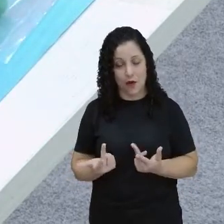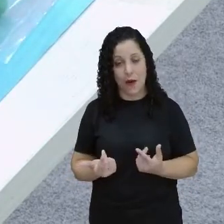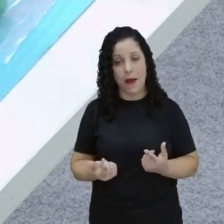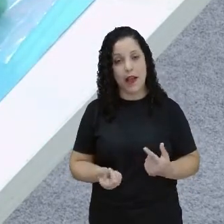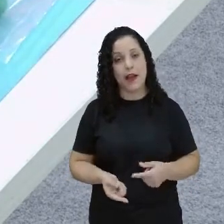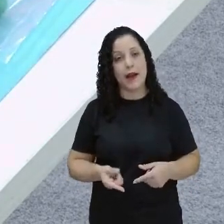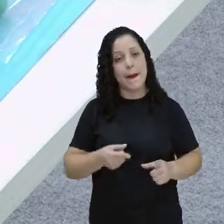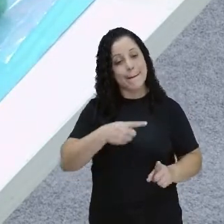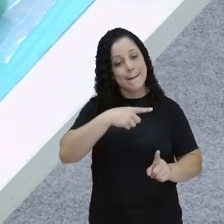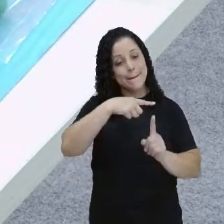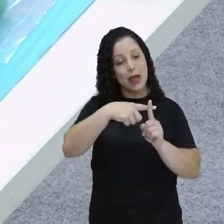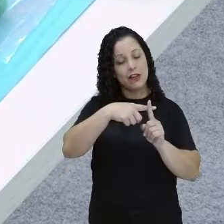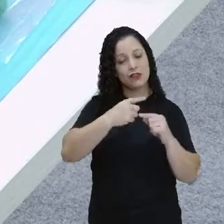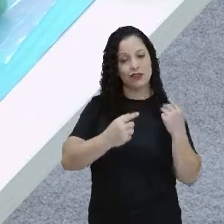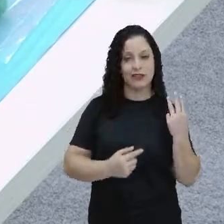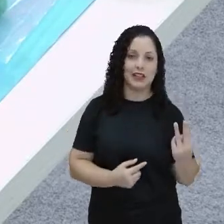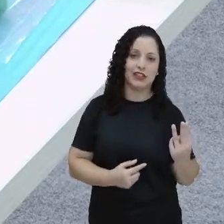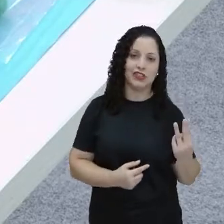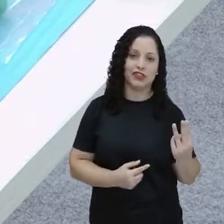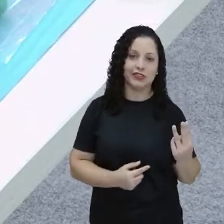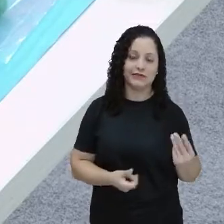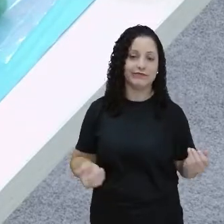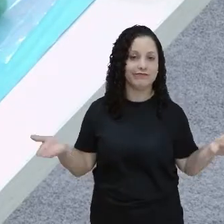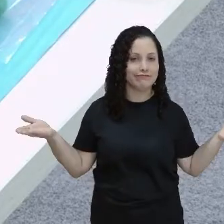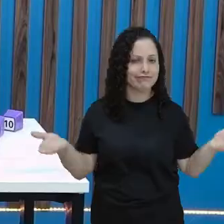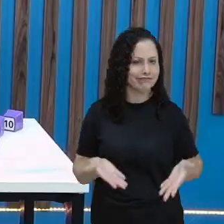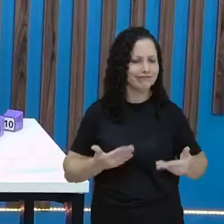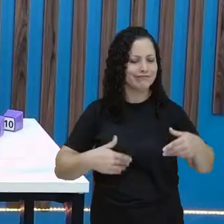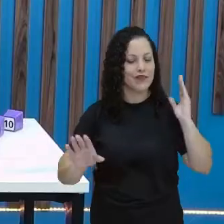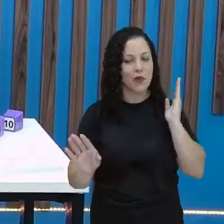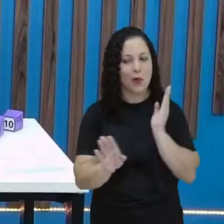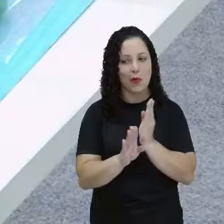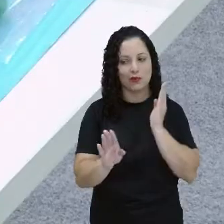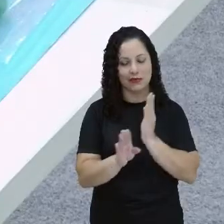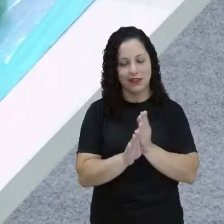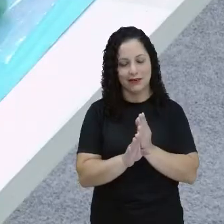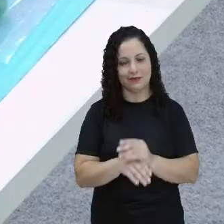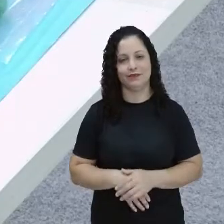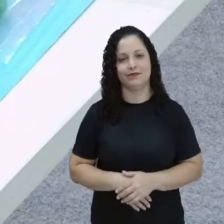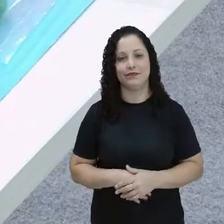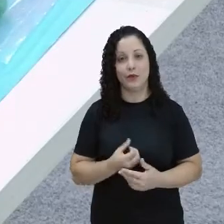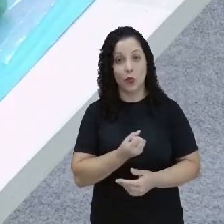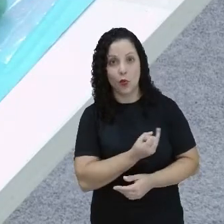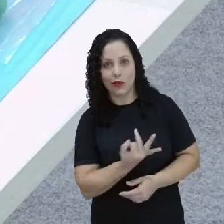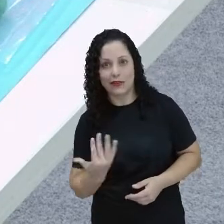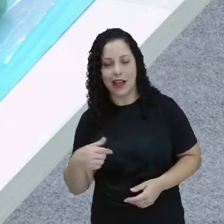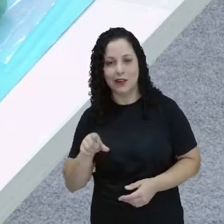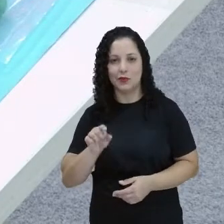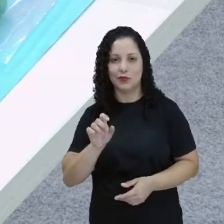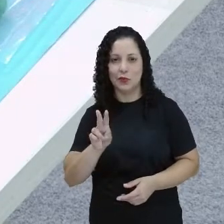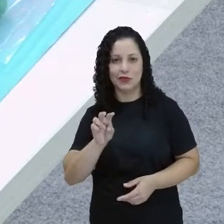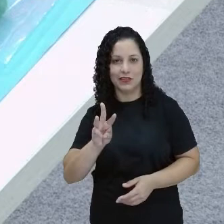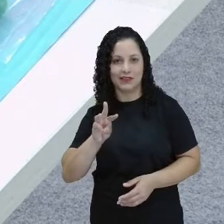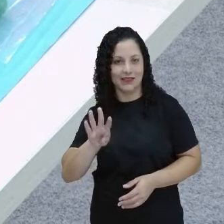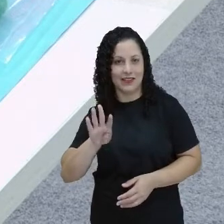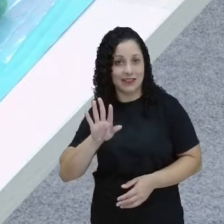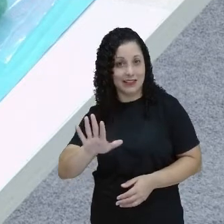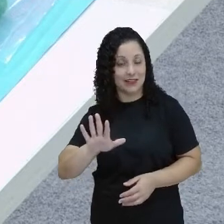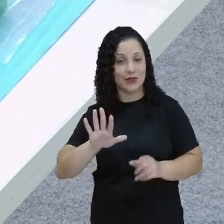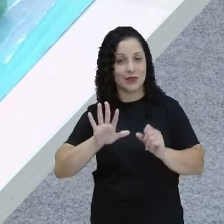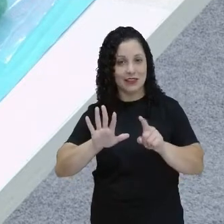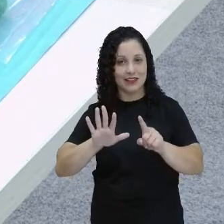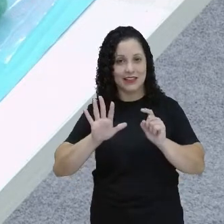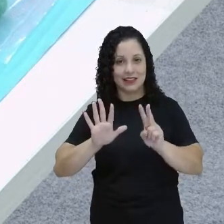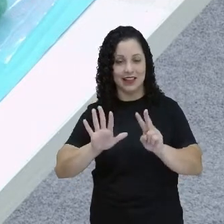acrescentar mais três. E aí a gente vai descobrir o total. Um, dois, três, quatro, cinco, seis,